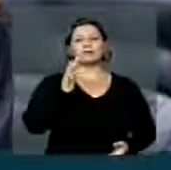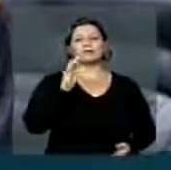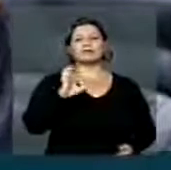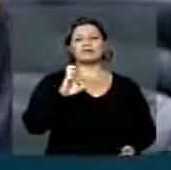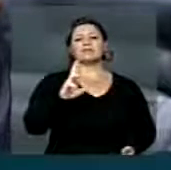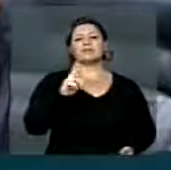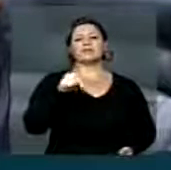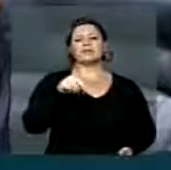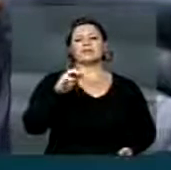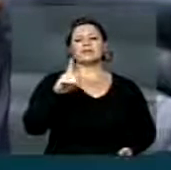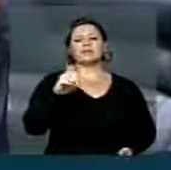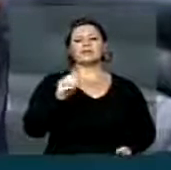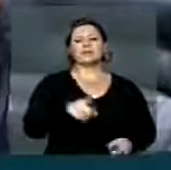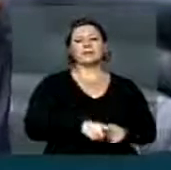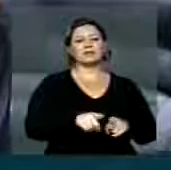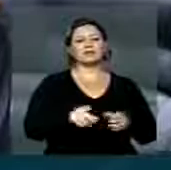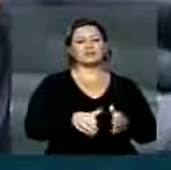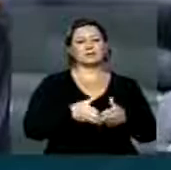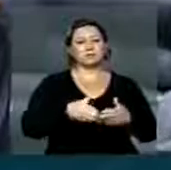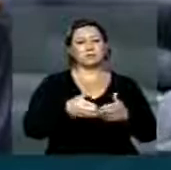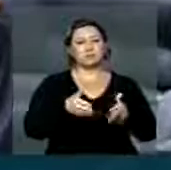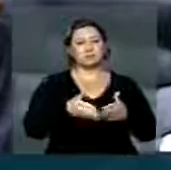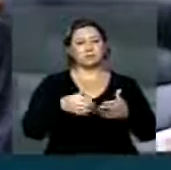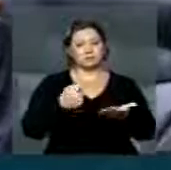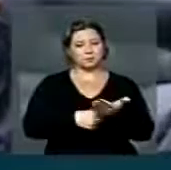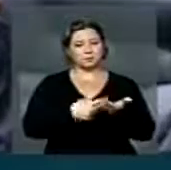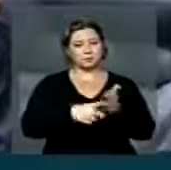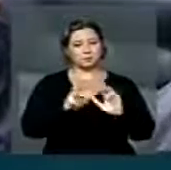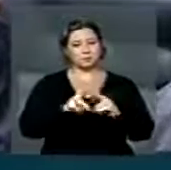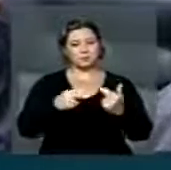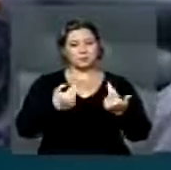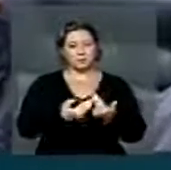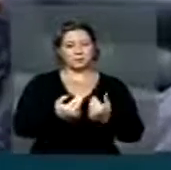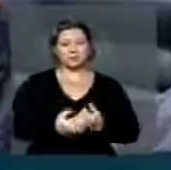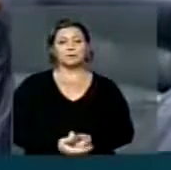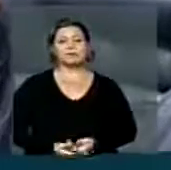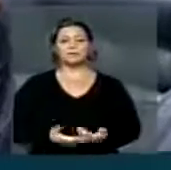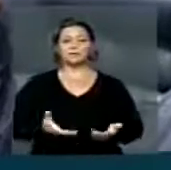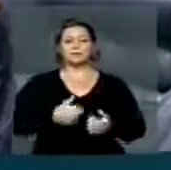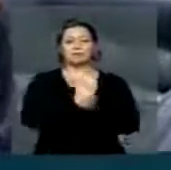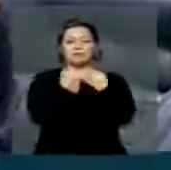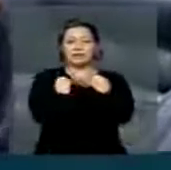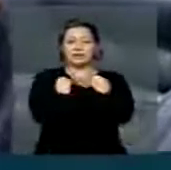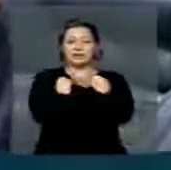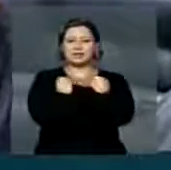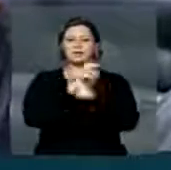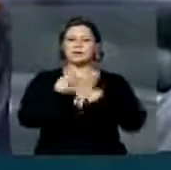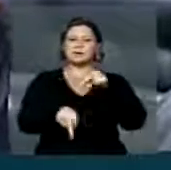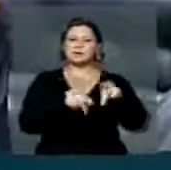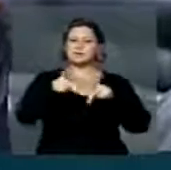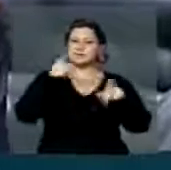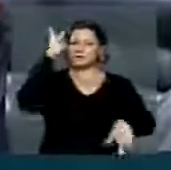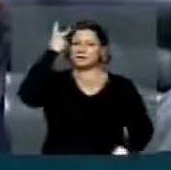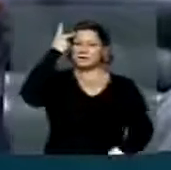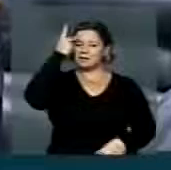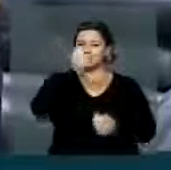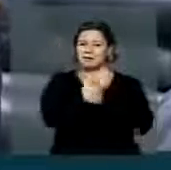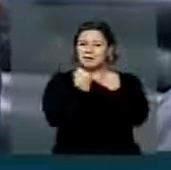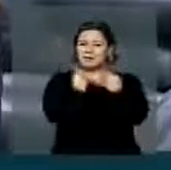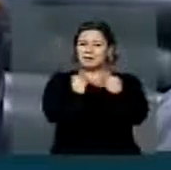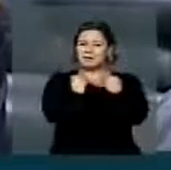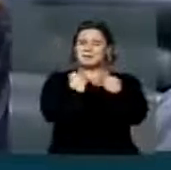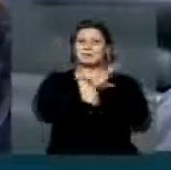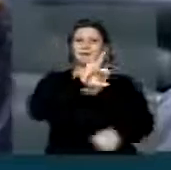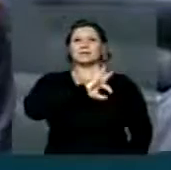Capês que foi o proponente desta sessão solene e a presidiu. Grande abraço ao povo paulista e um abraço